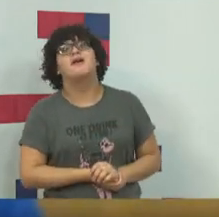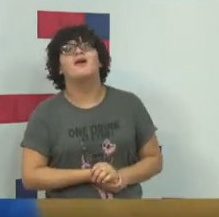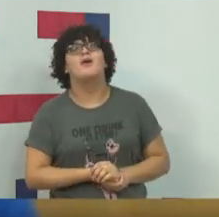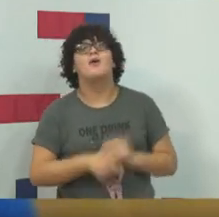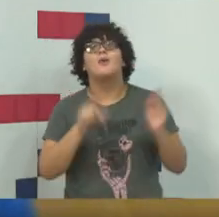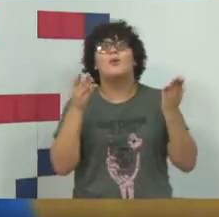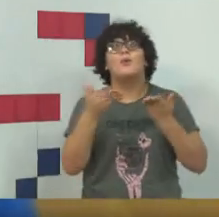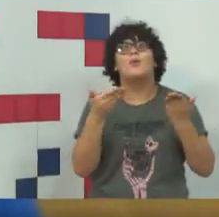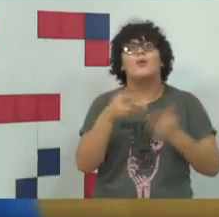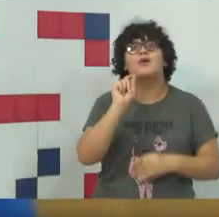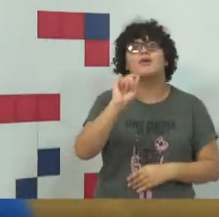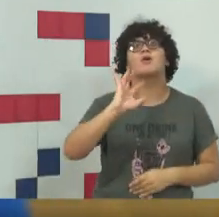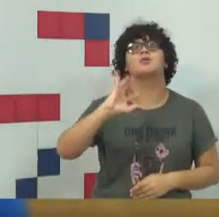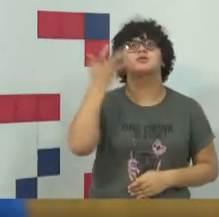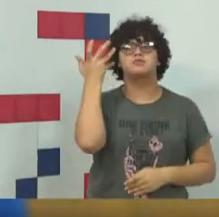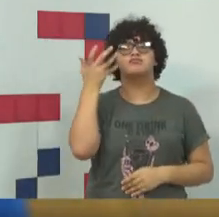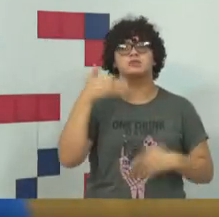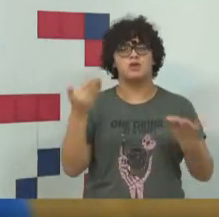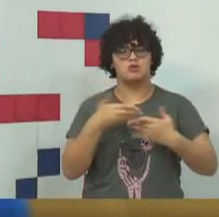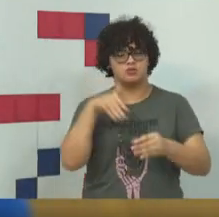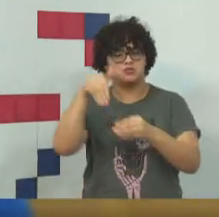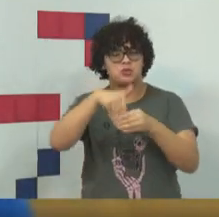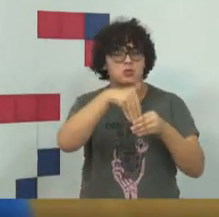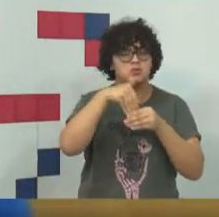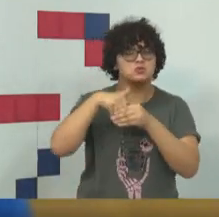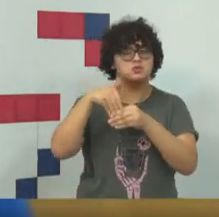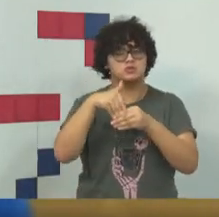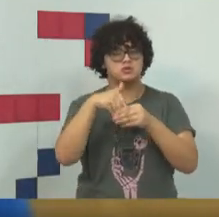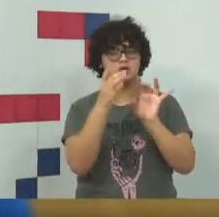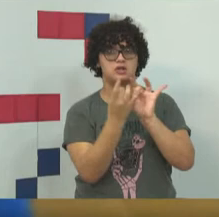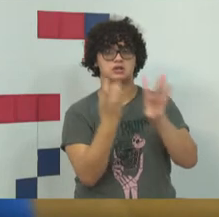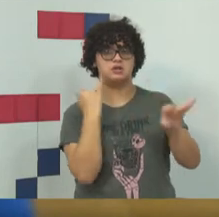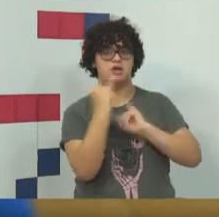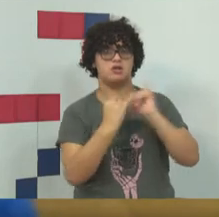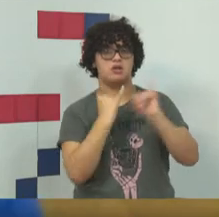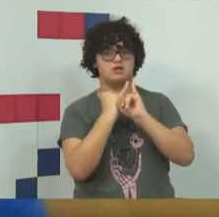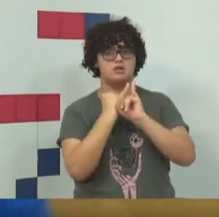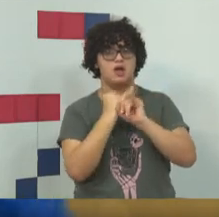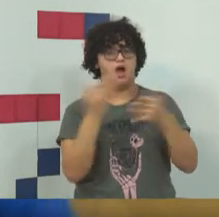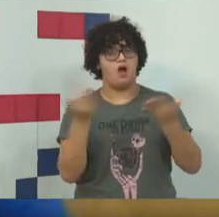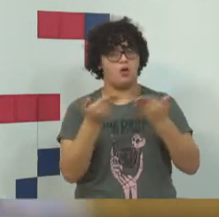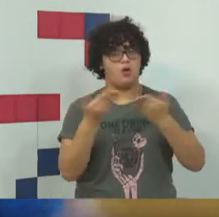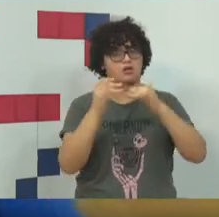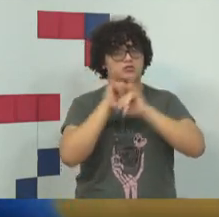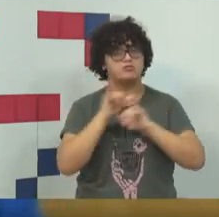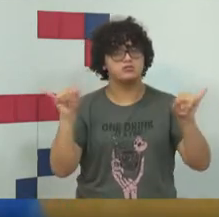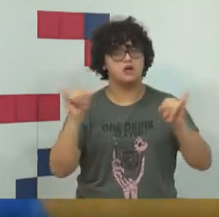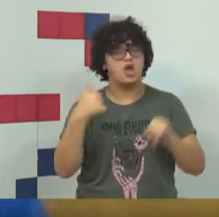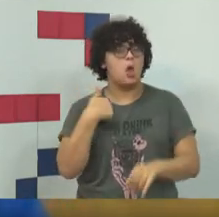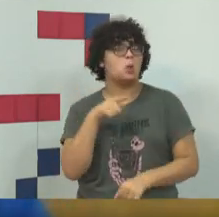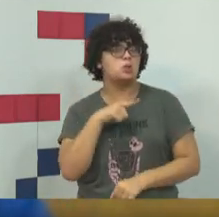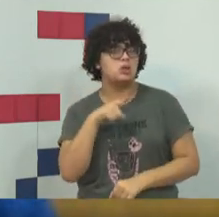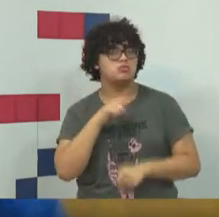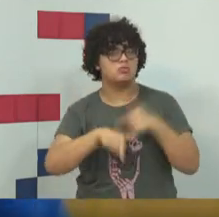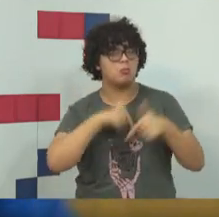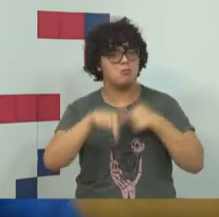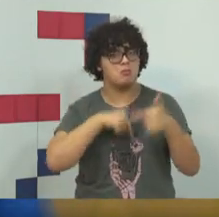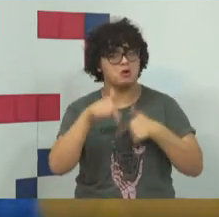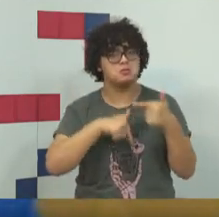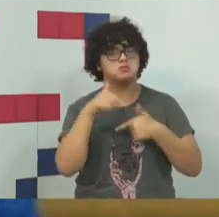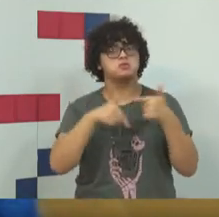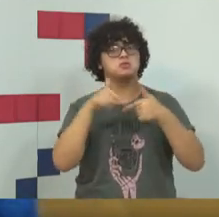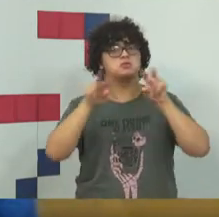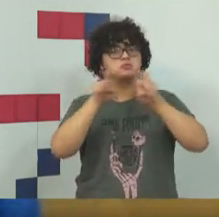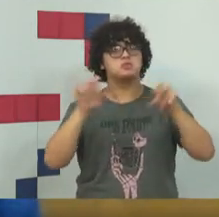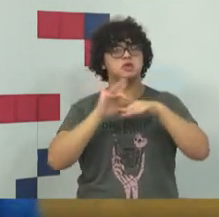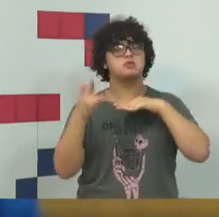acontece? A eleição digital, o mandato digital, eu tenho um trabalho através de